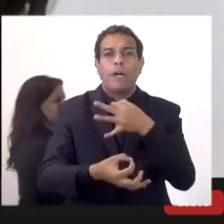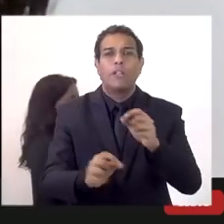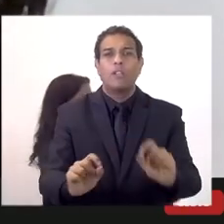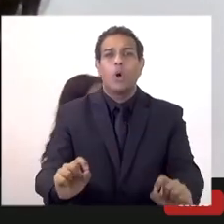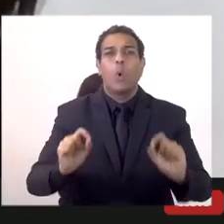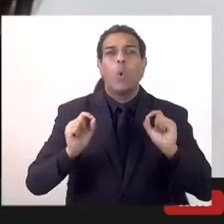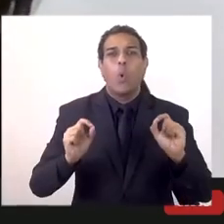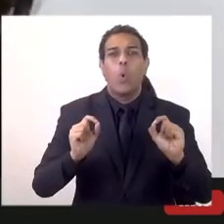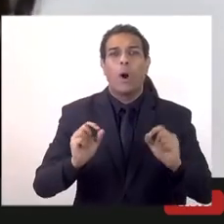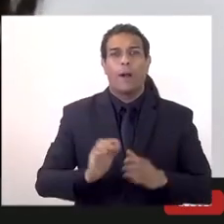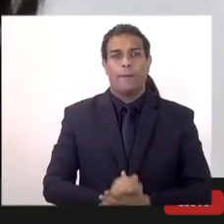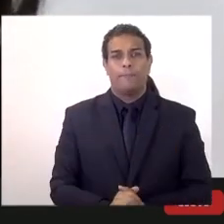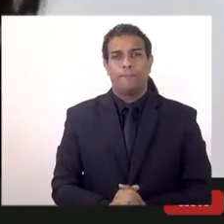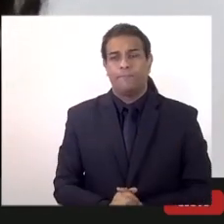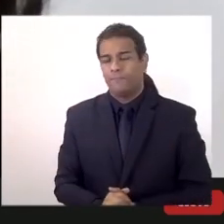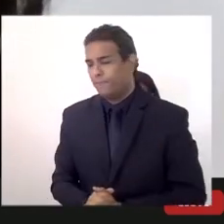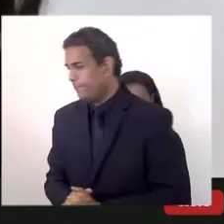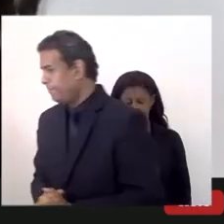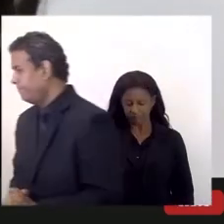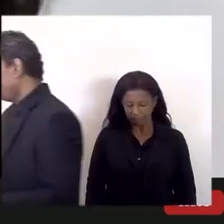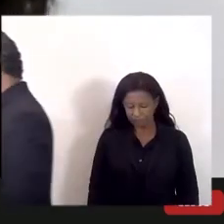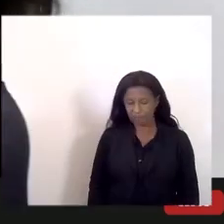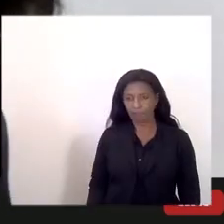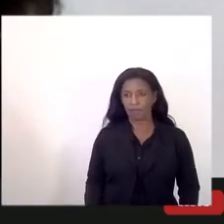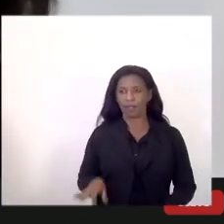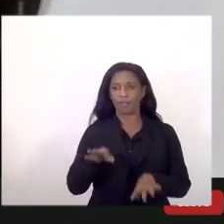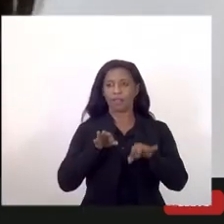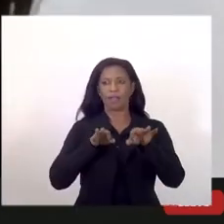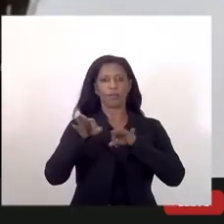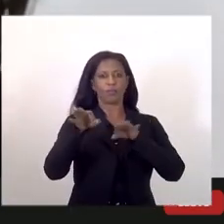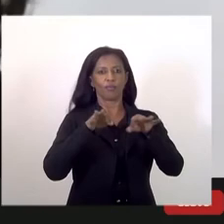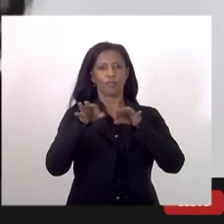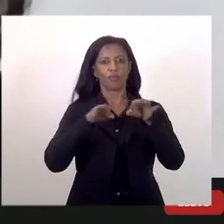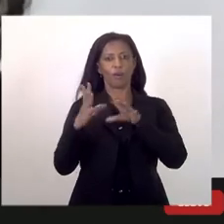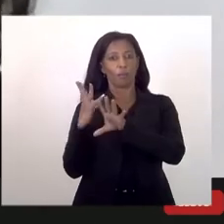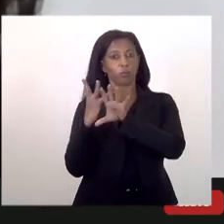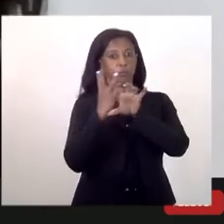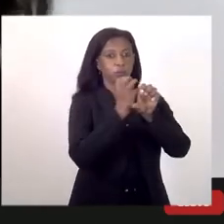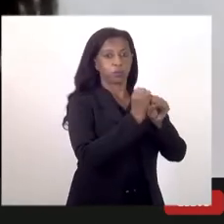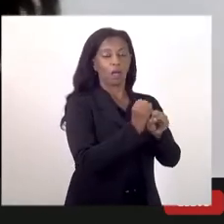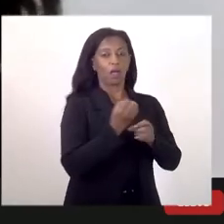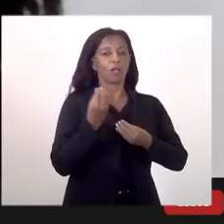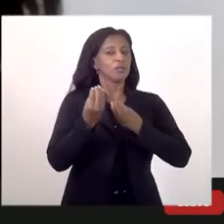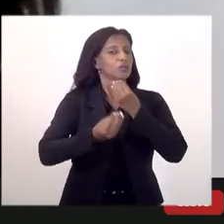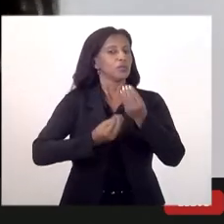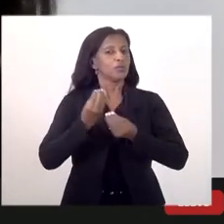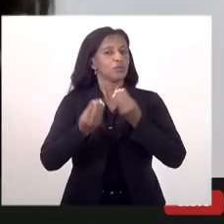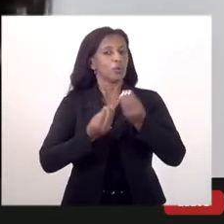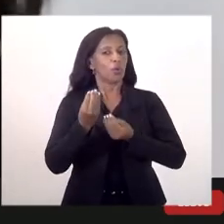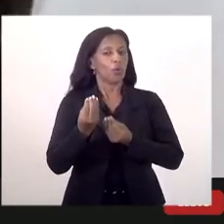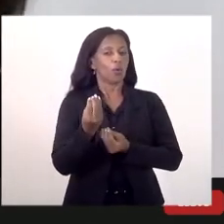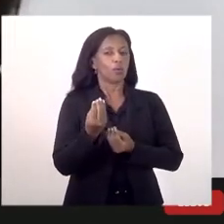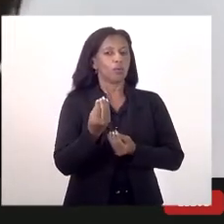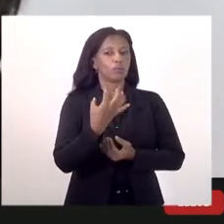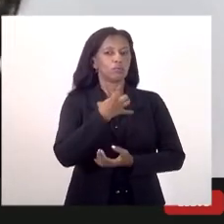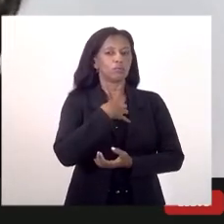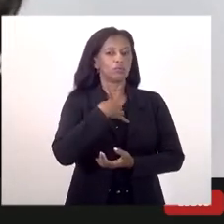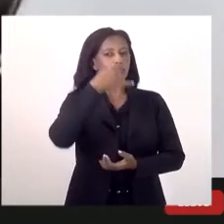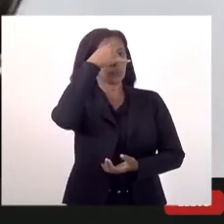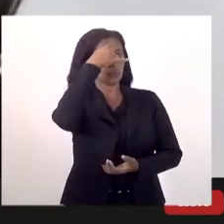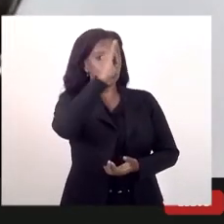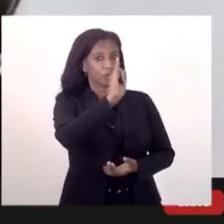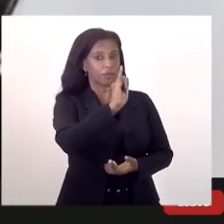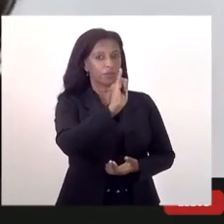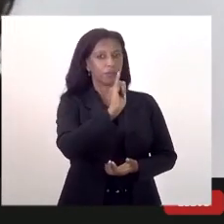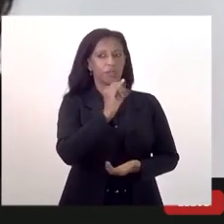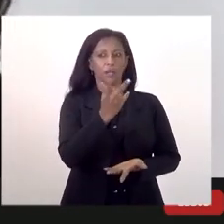com relação a melhor transparência da fórmula de cálculo de como se dará isso no sentido de evitar possibilidades